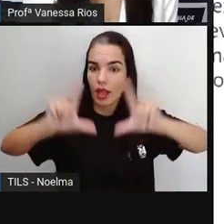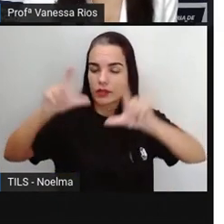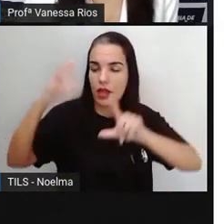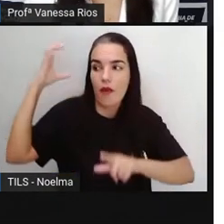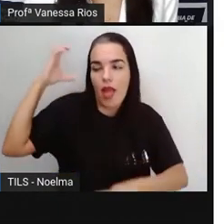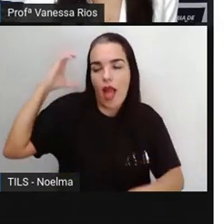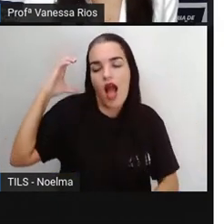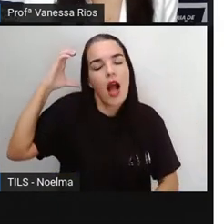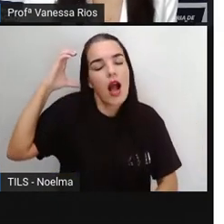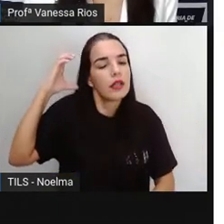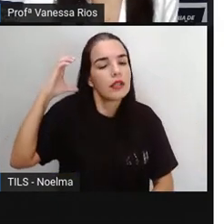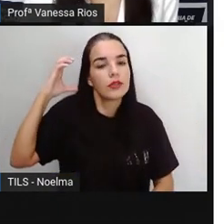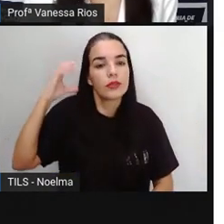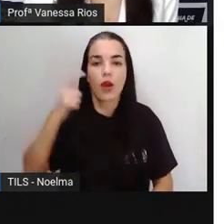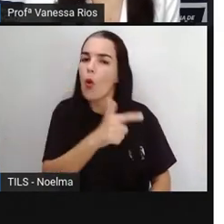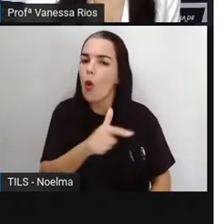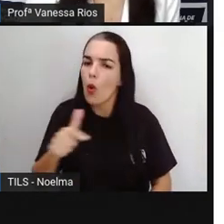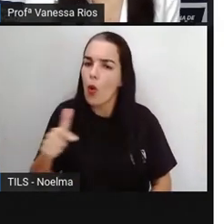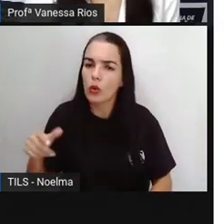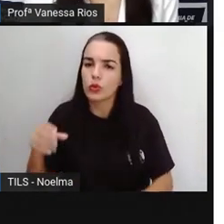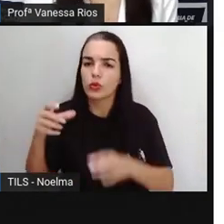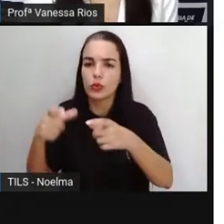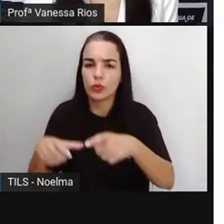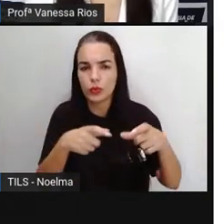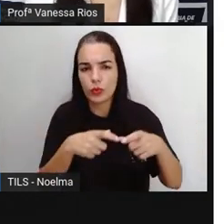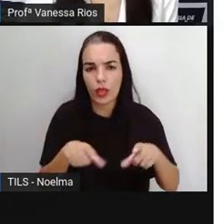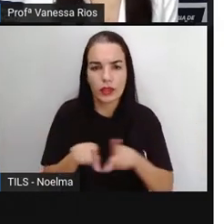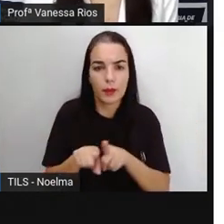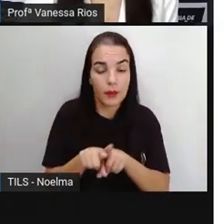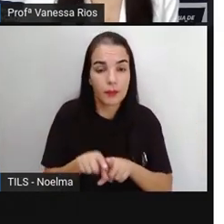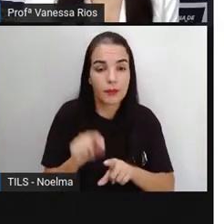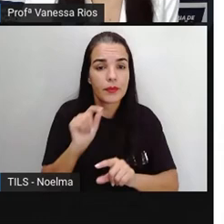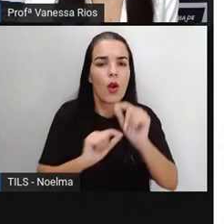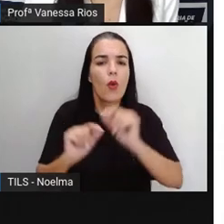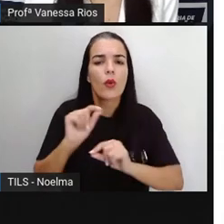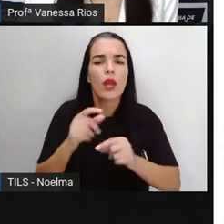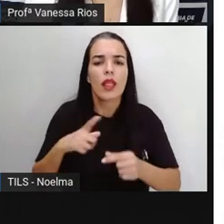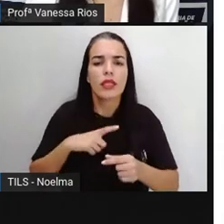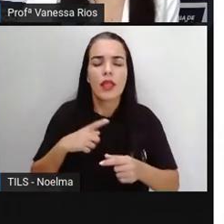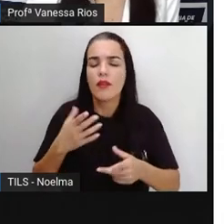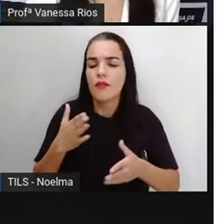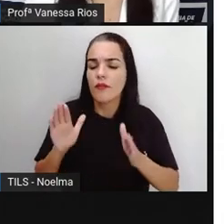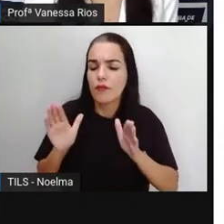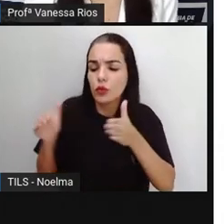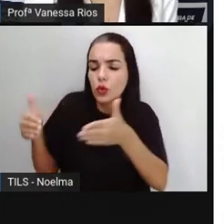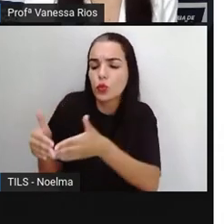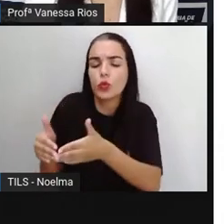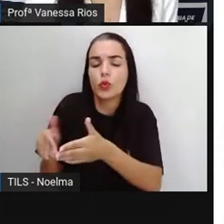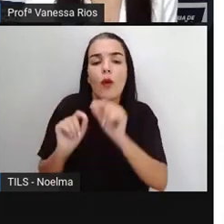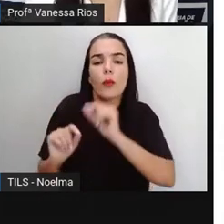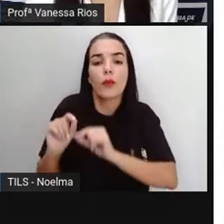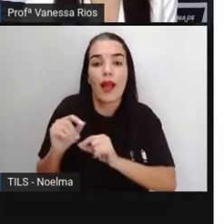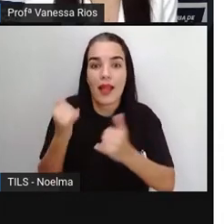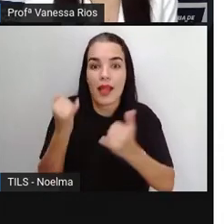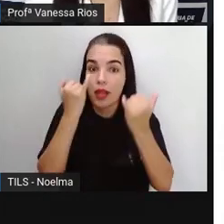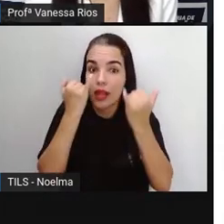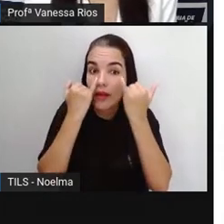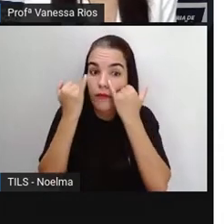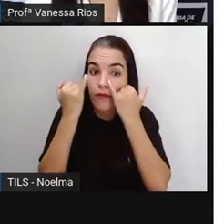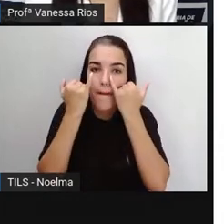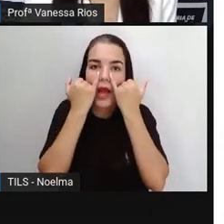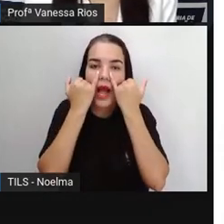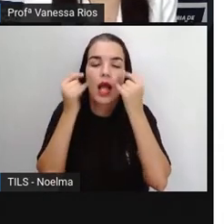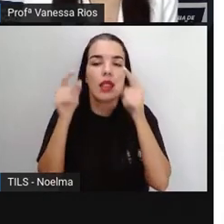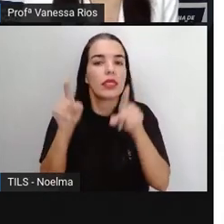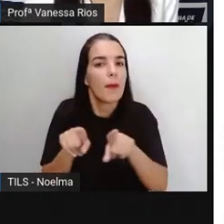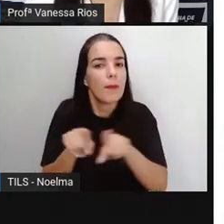outros. E esse tipo de texto tem o intuito de informar, ao mesmo tempo que prever, criar uma opinião nos